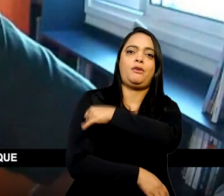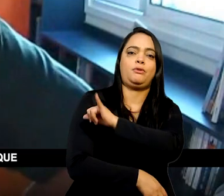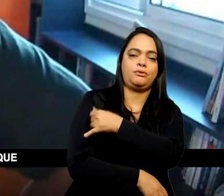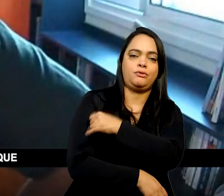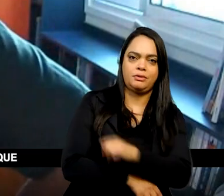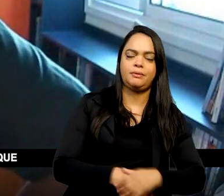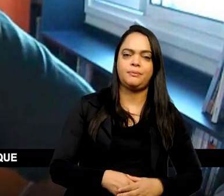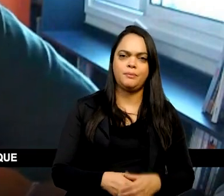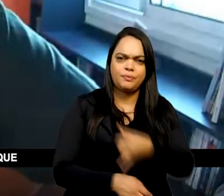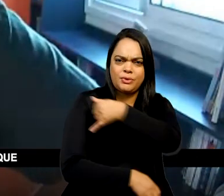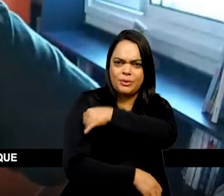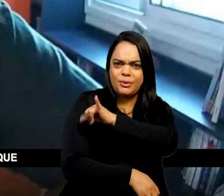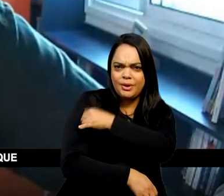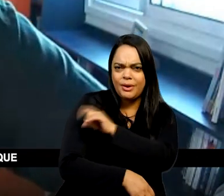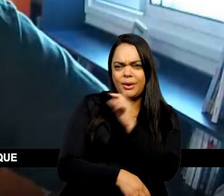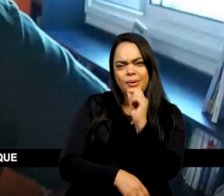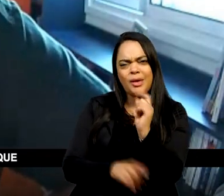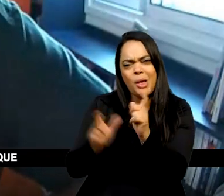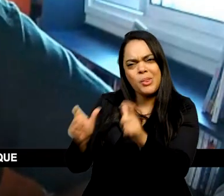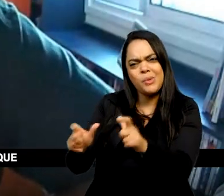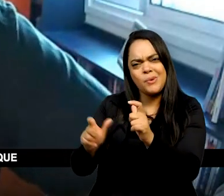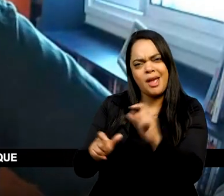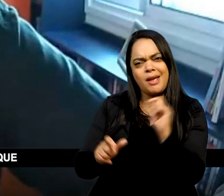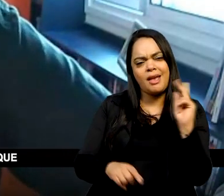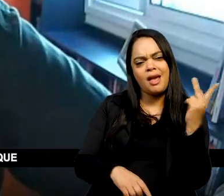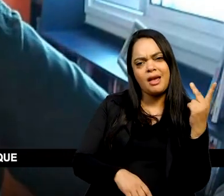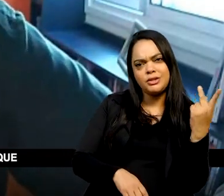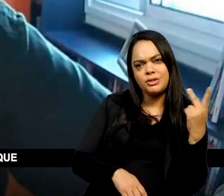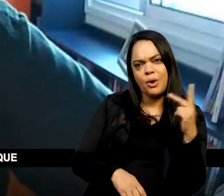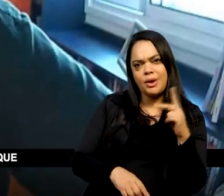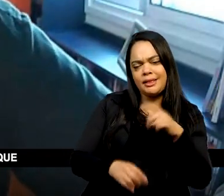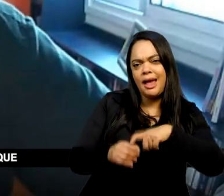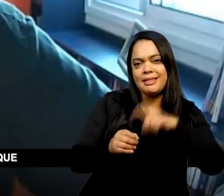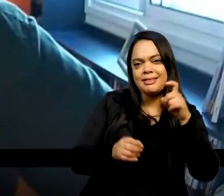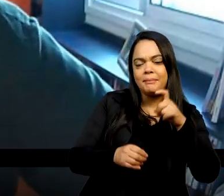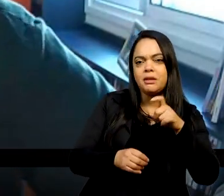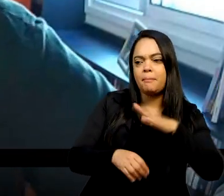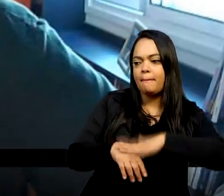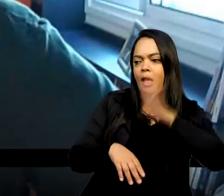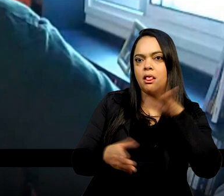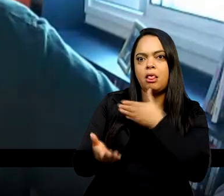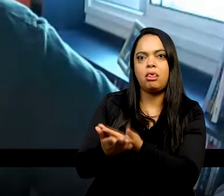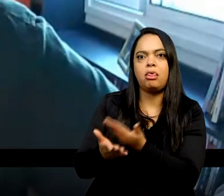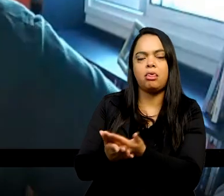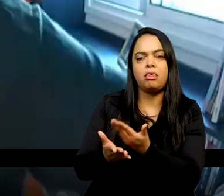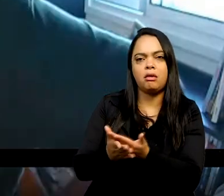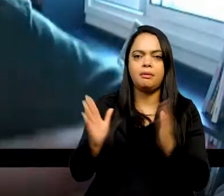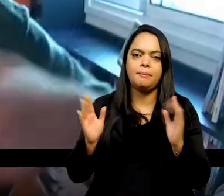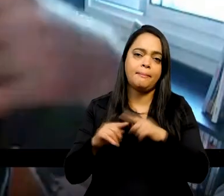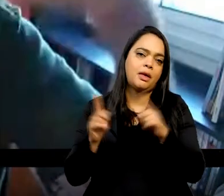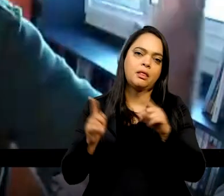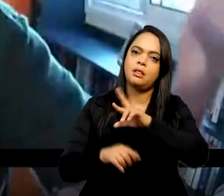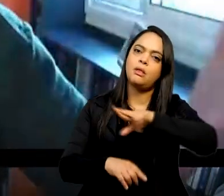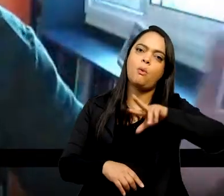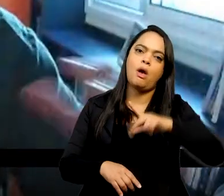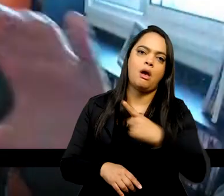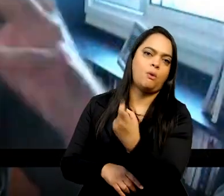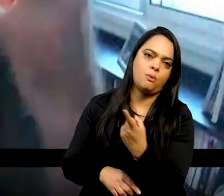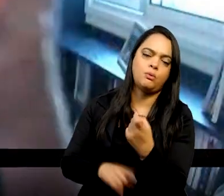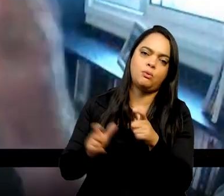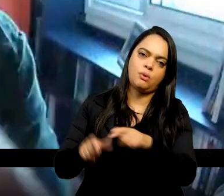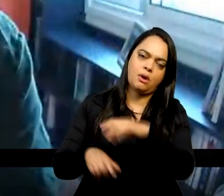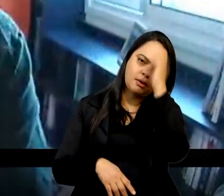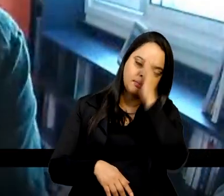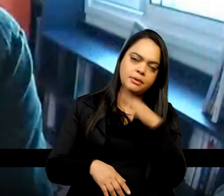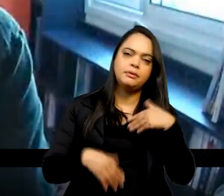é a parte mais estudada pela historiografia da independência, mais do que qualquer outra parte do Brasil. E para além, então,